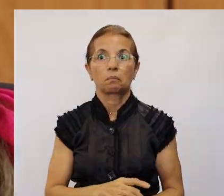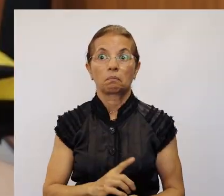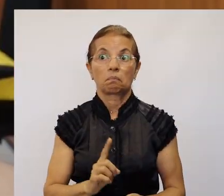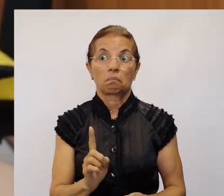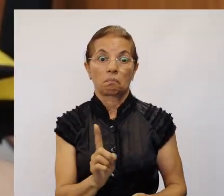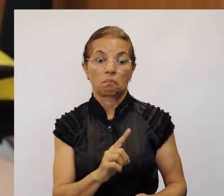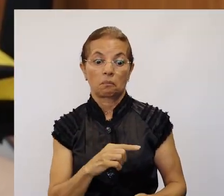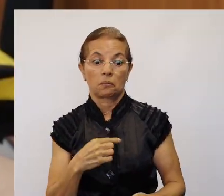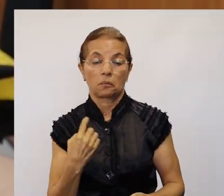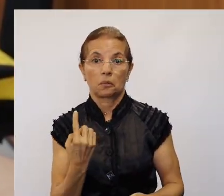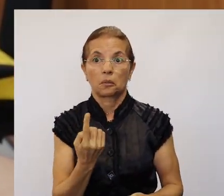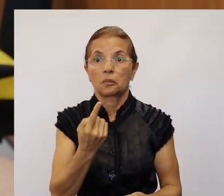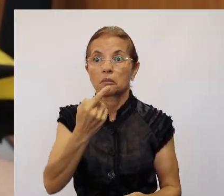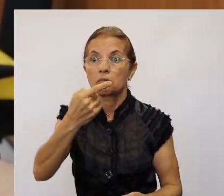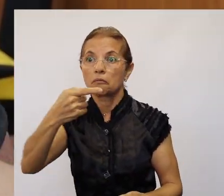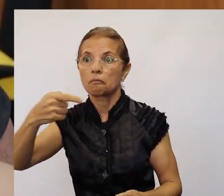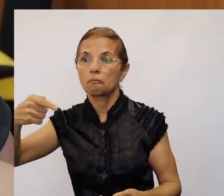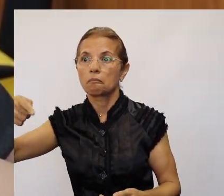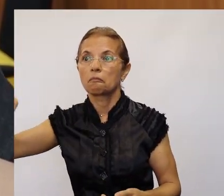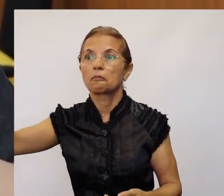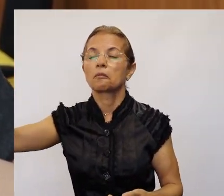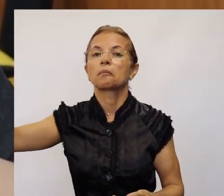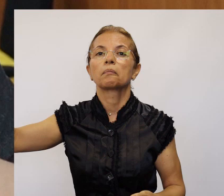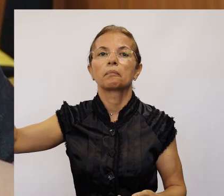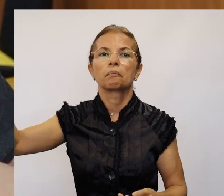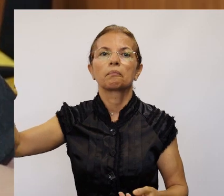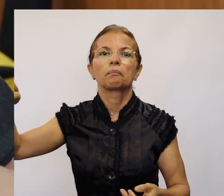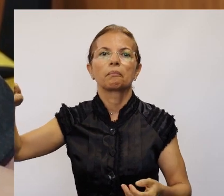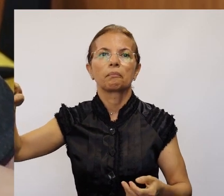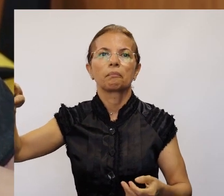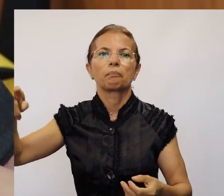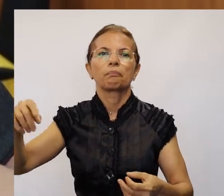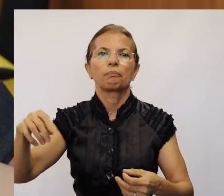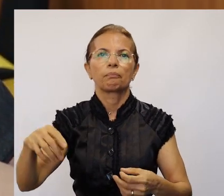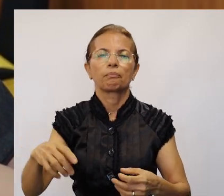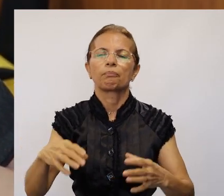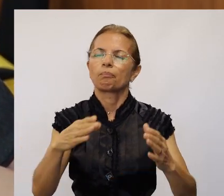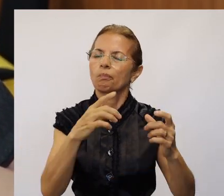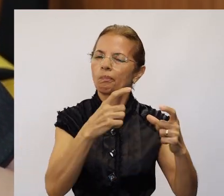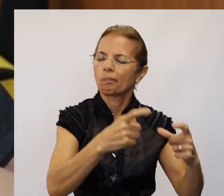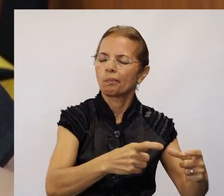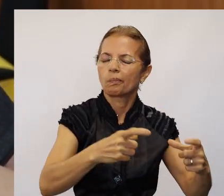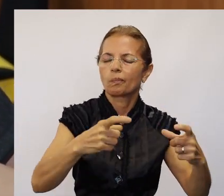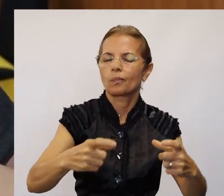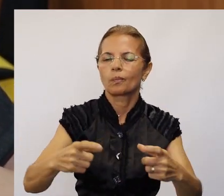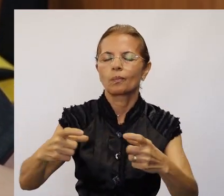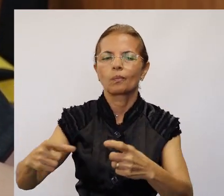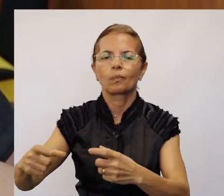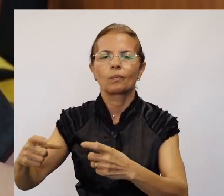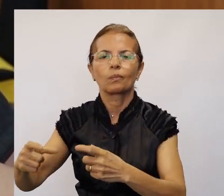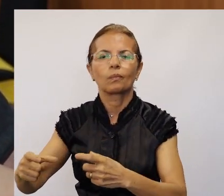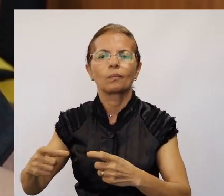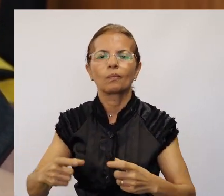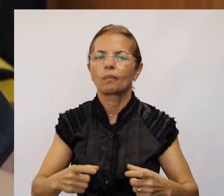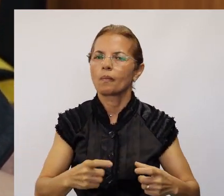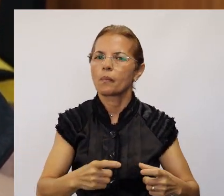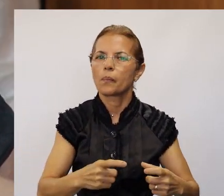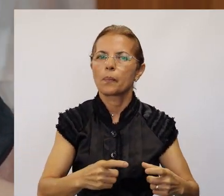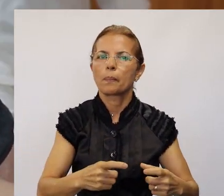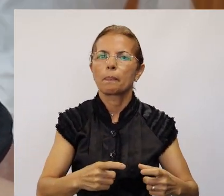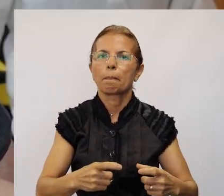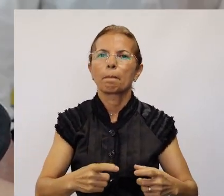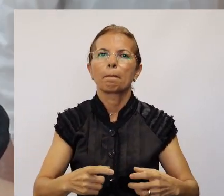Piauí. Assim como o TRT, o desembargador Marco Aurélio, nós vamos bater porta em todos os